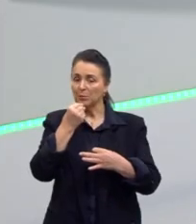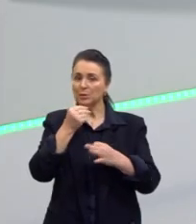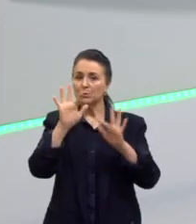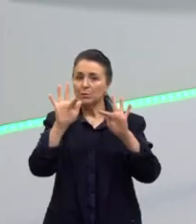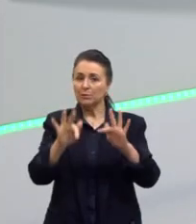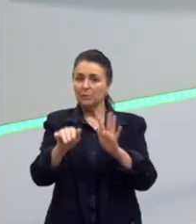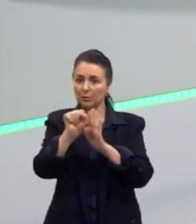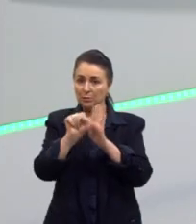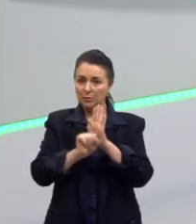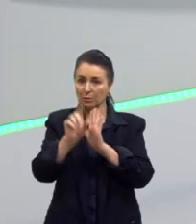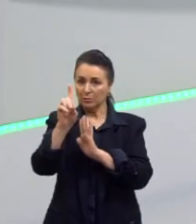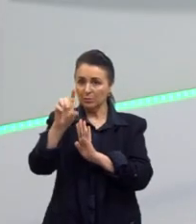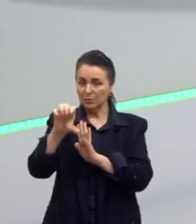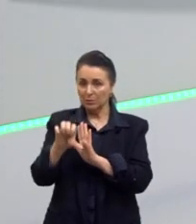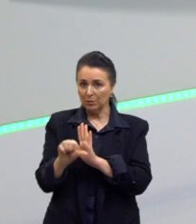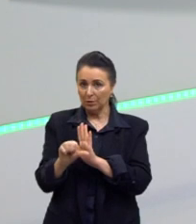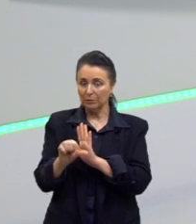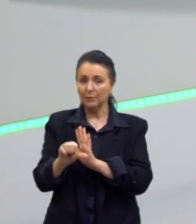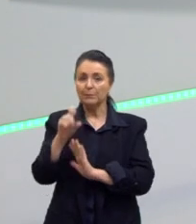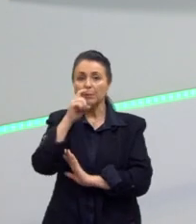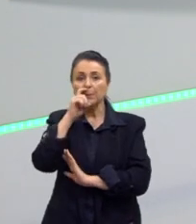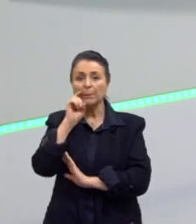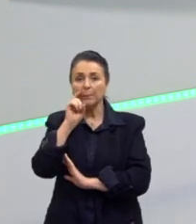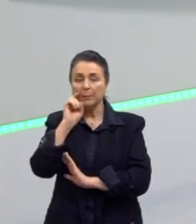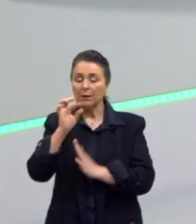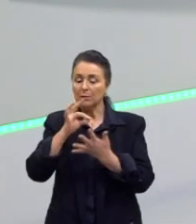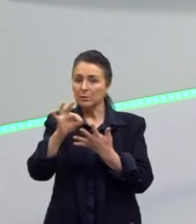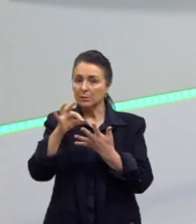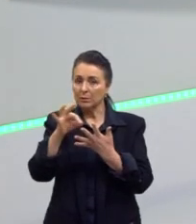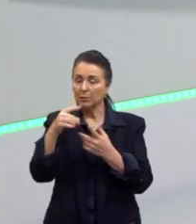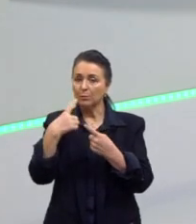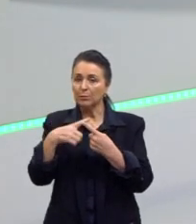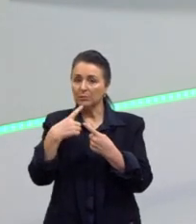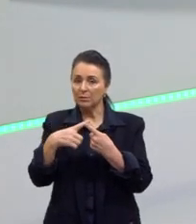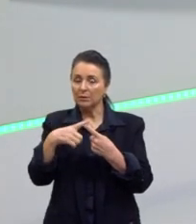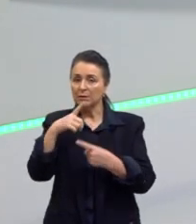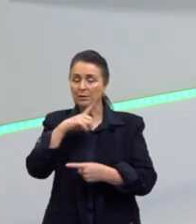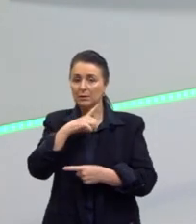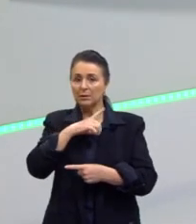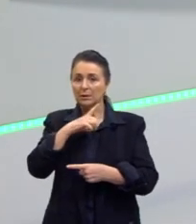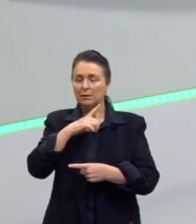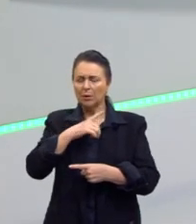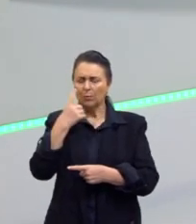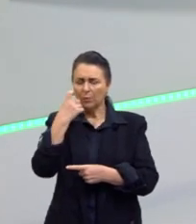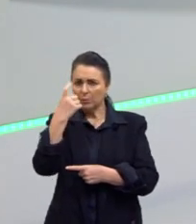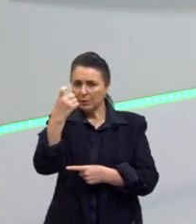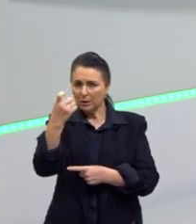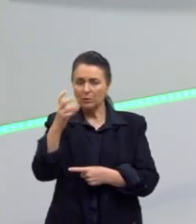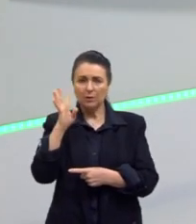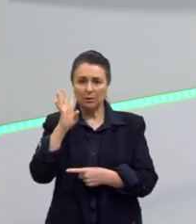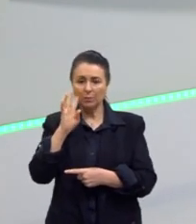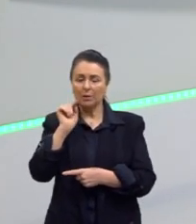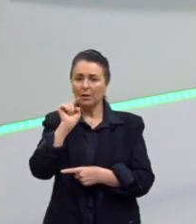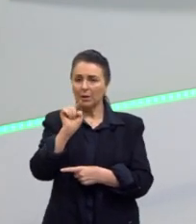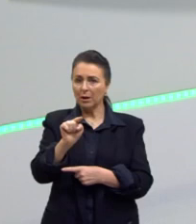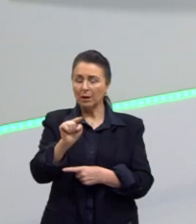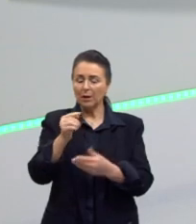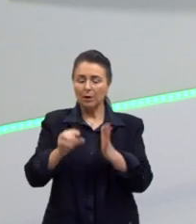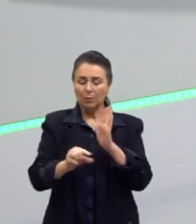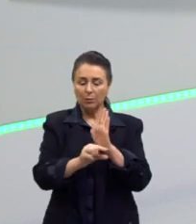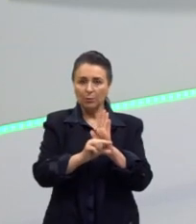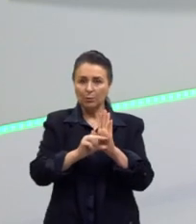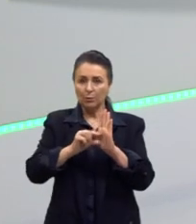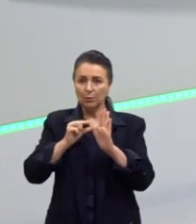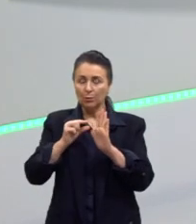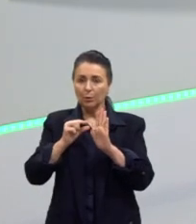XIX. Eu destaco aqui o Olavo Bilac, porque o Olavo Bilac tem uma curiosidade bacana, ele é o autor do